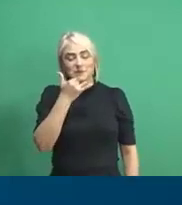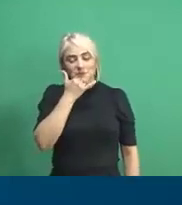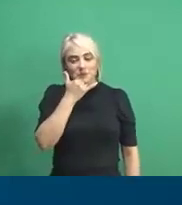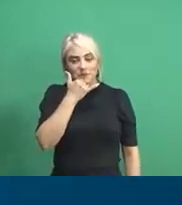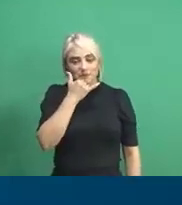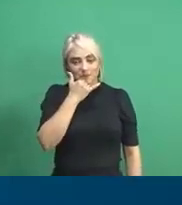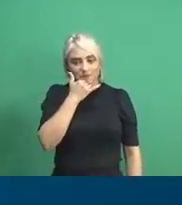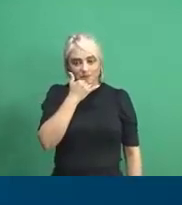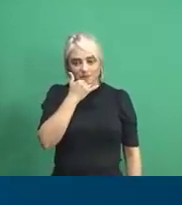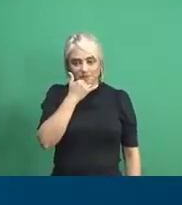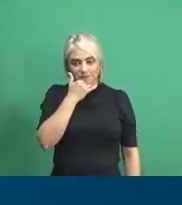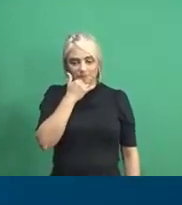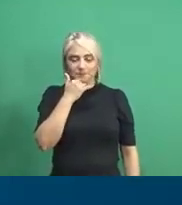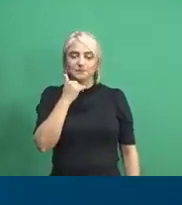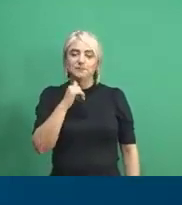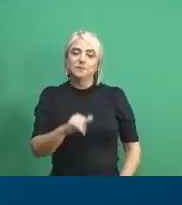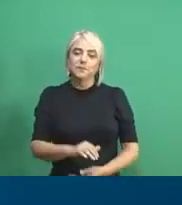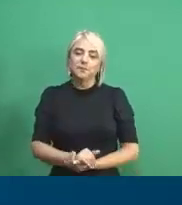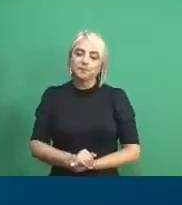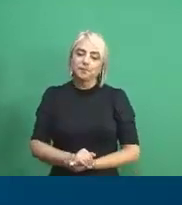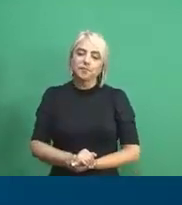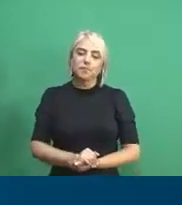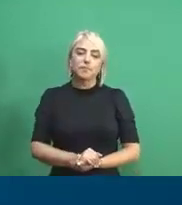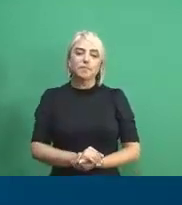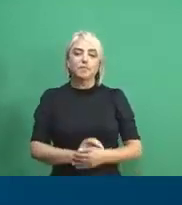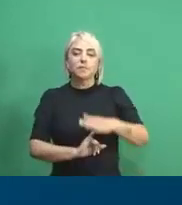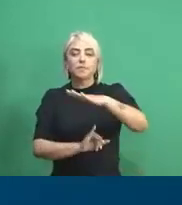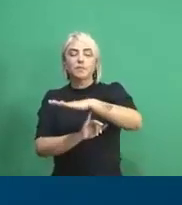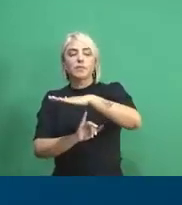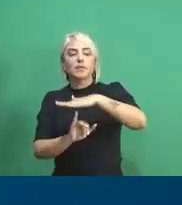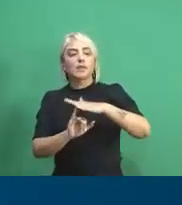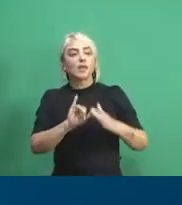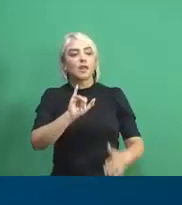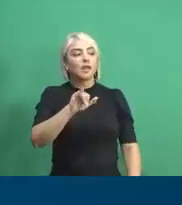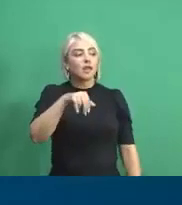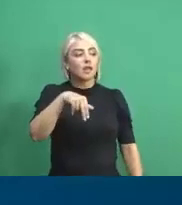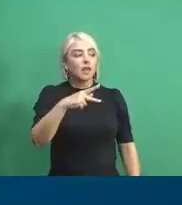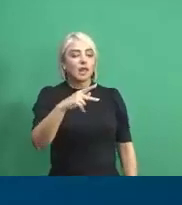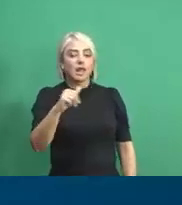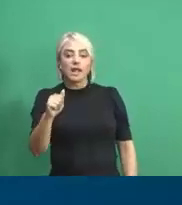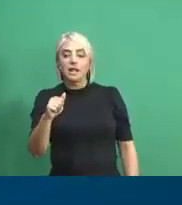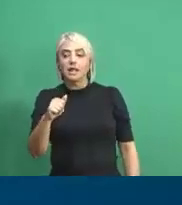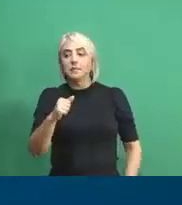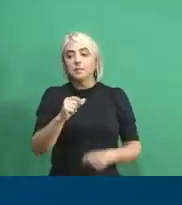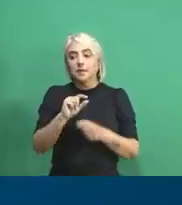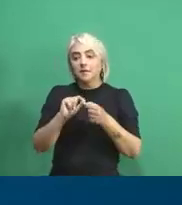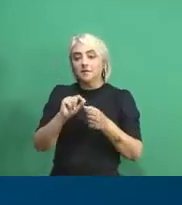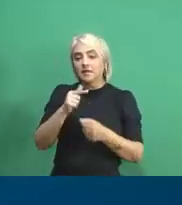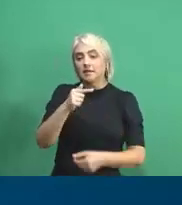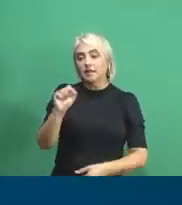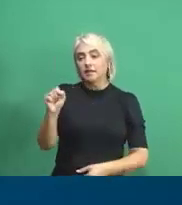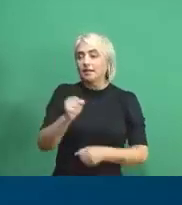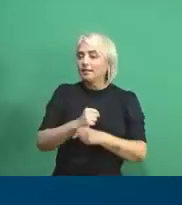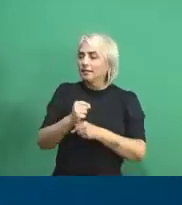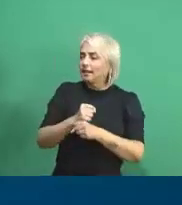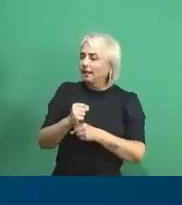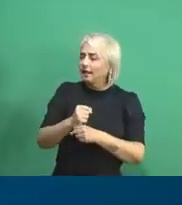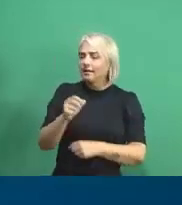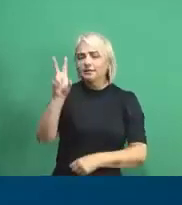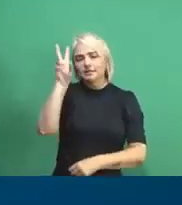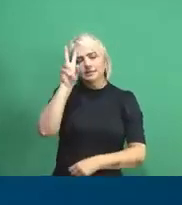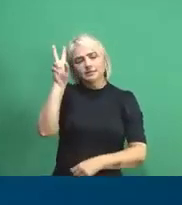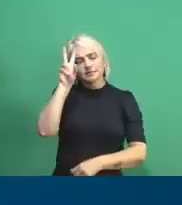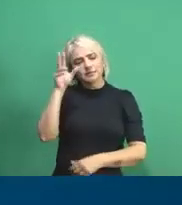Ramos Franco. O INPA completou 70 anos e a gente vai trazer um pouco da